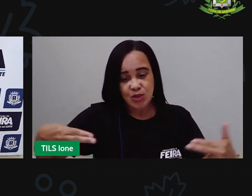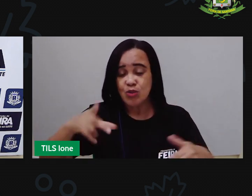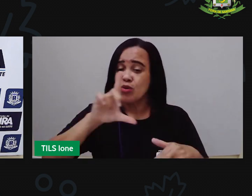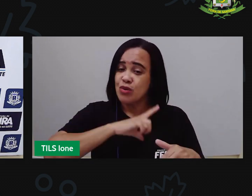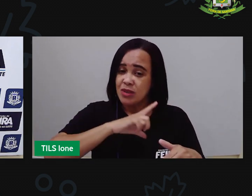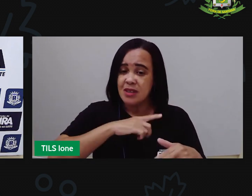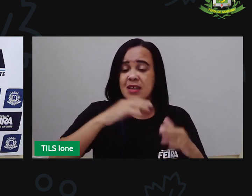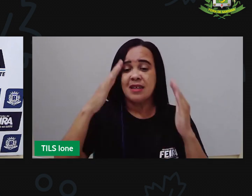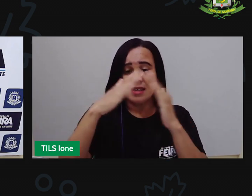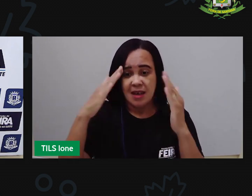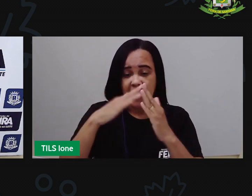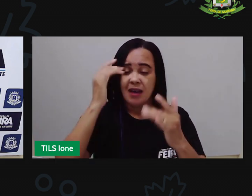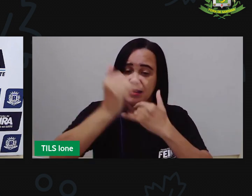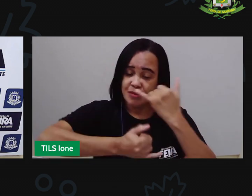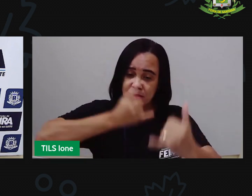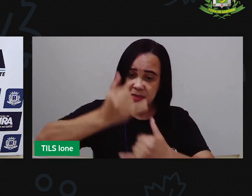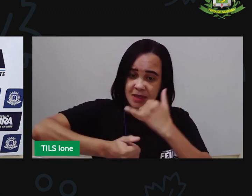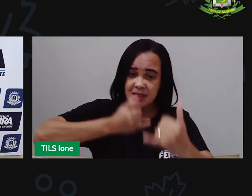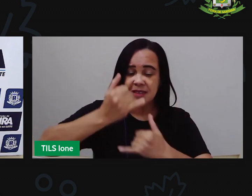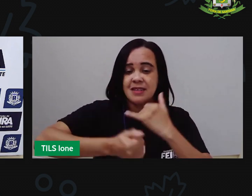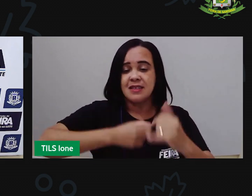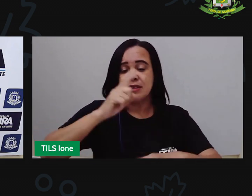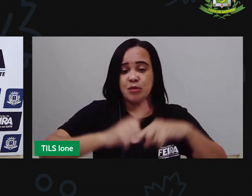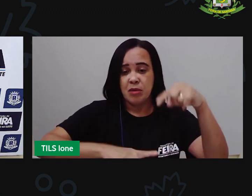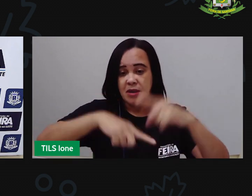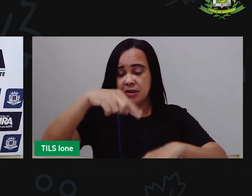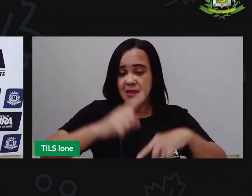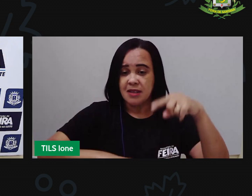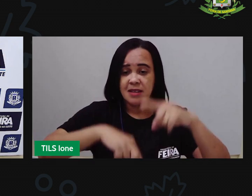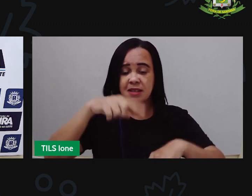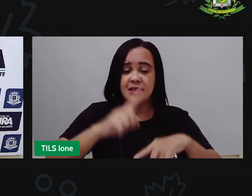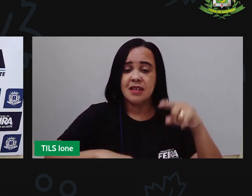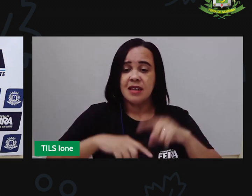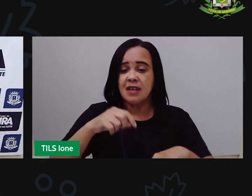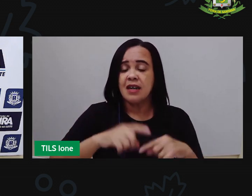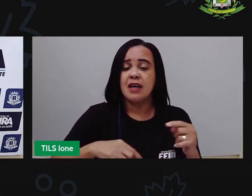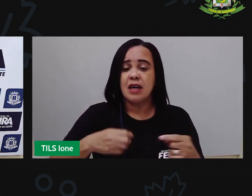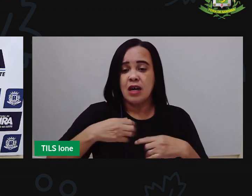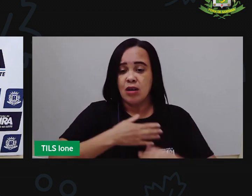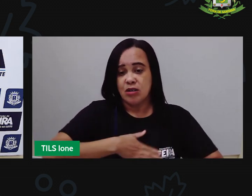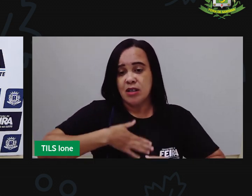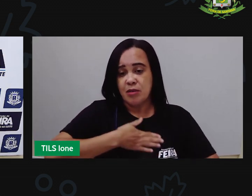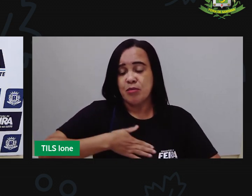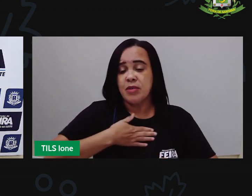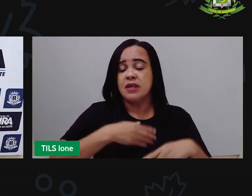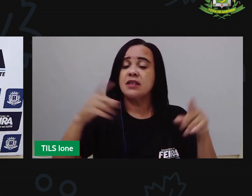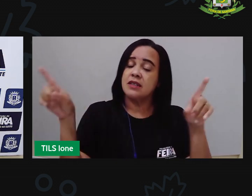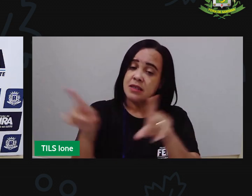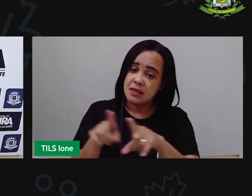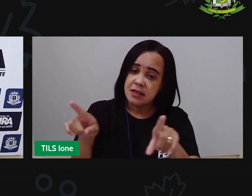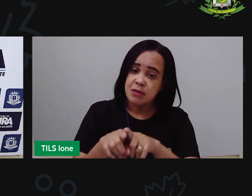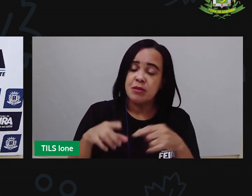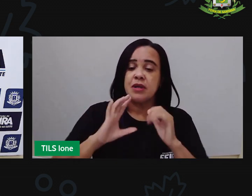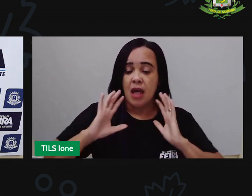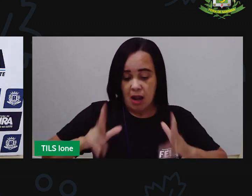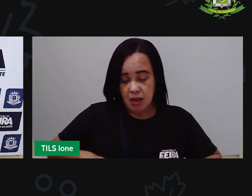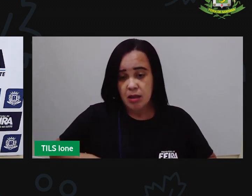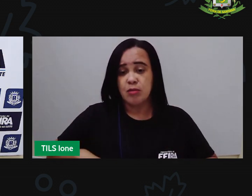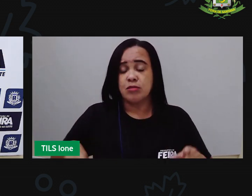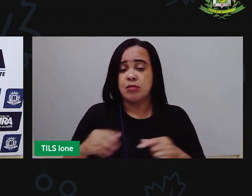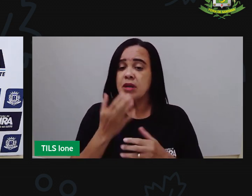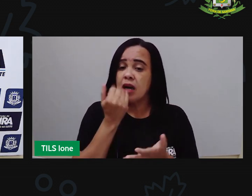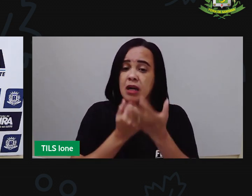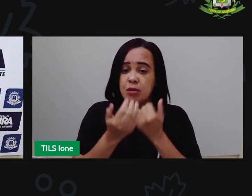como brinquedos materiais de higiene alimentos você pode